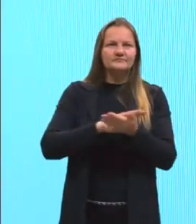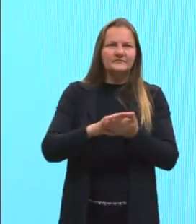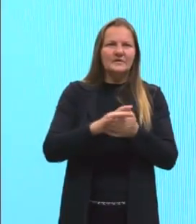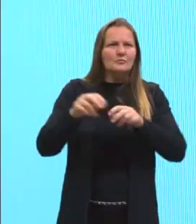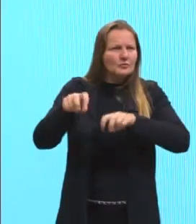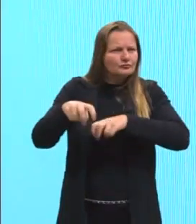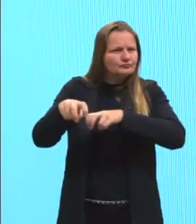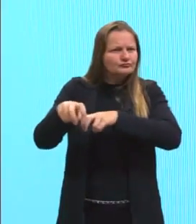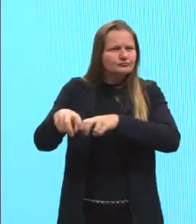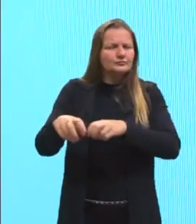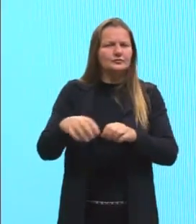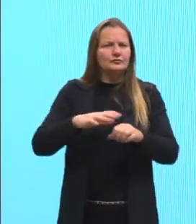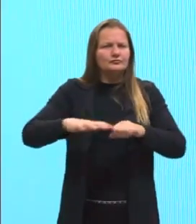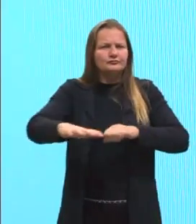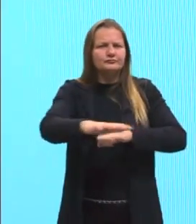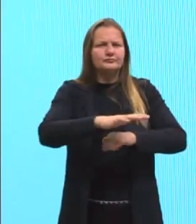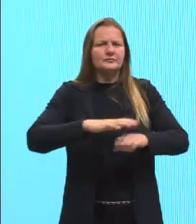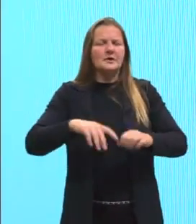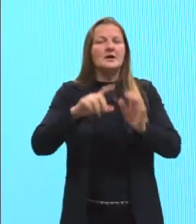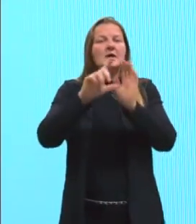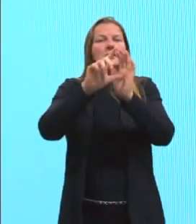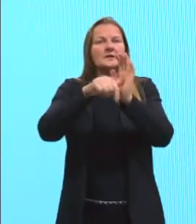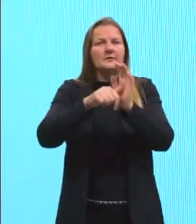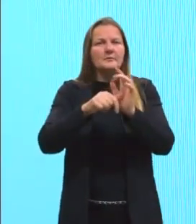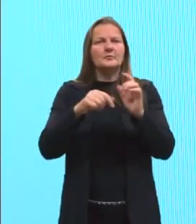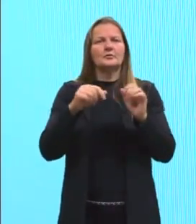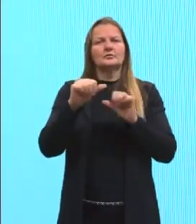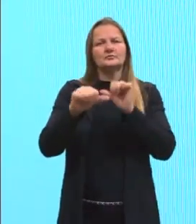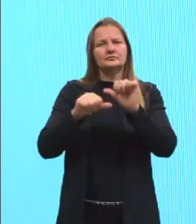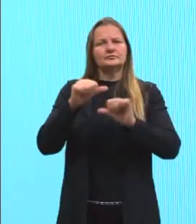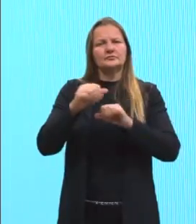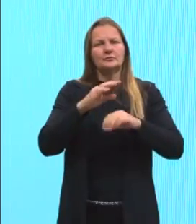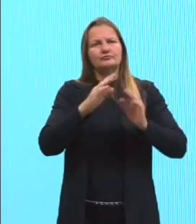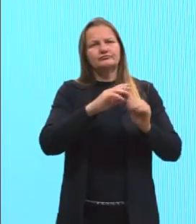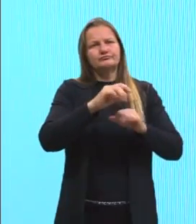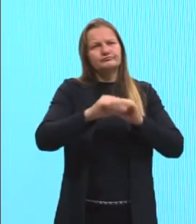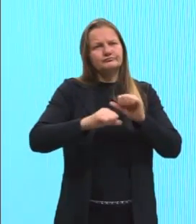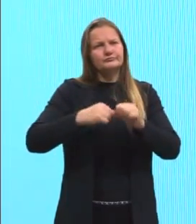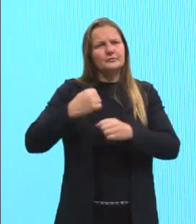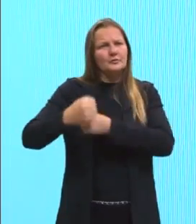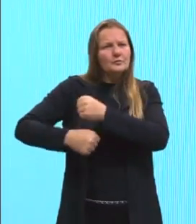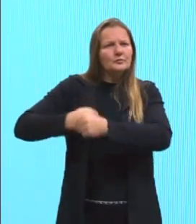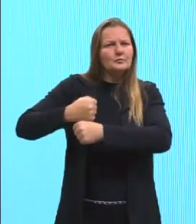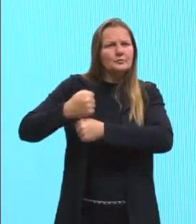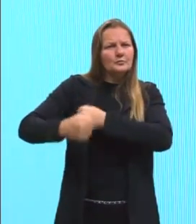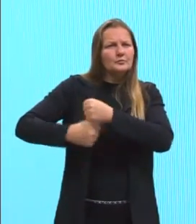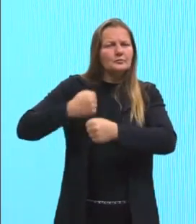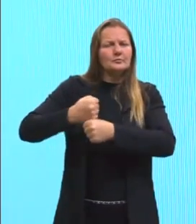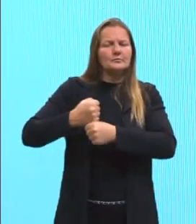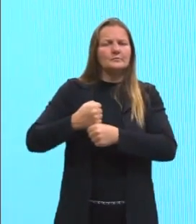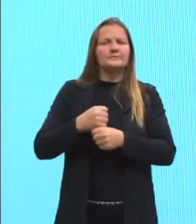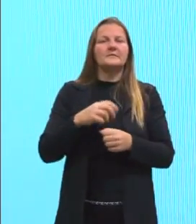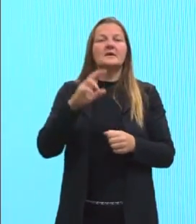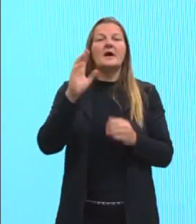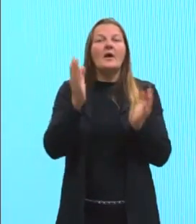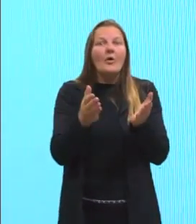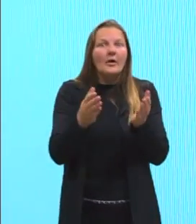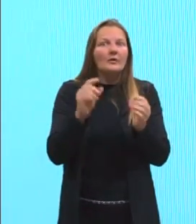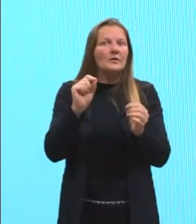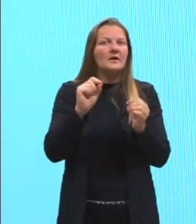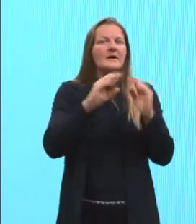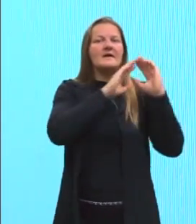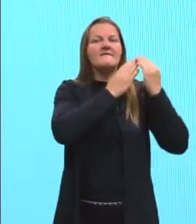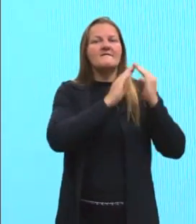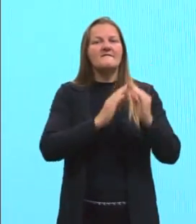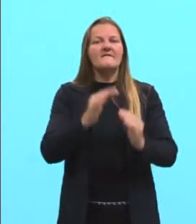regiões periféricas, e aí, com o tempo, essas regiões periféricas, a gente vai chamar de favelas, e aqui eu trago